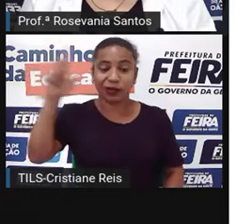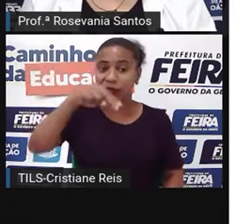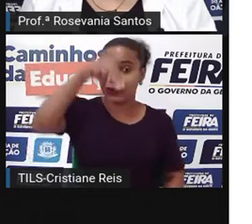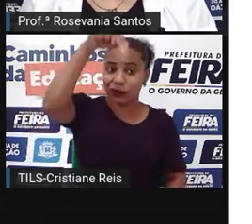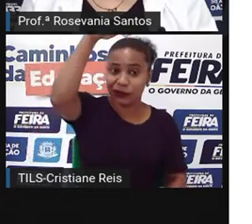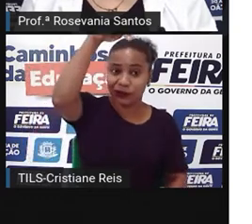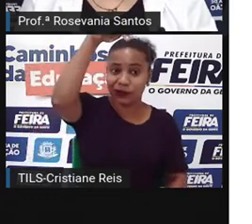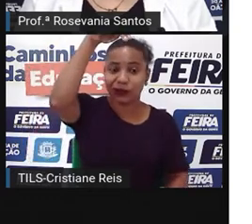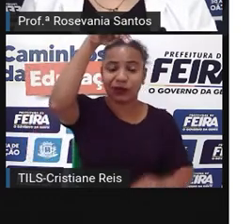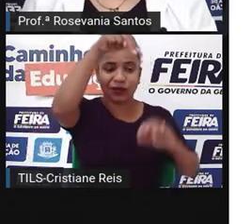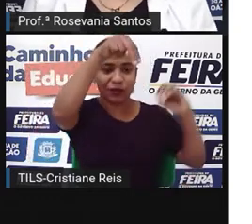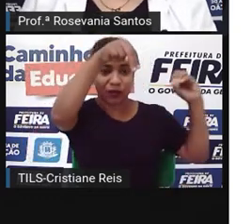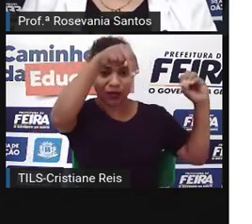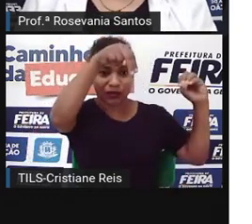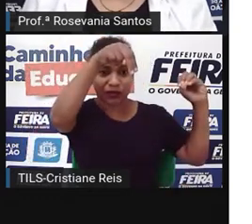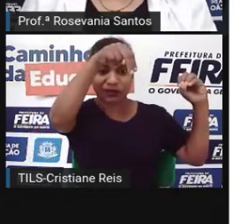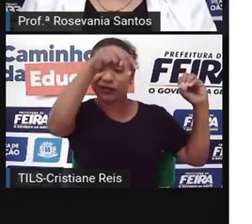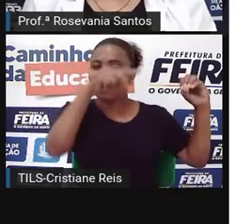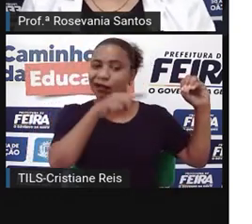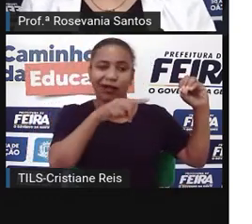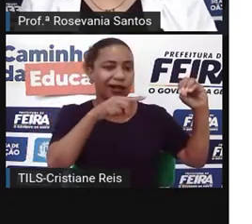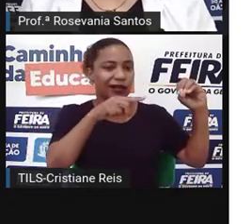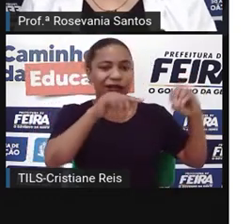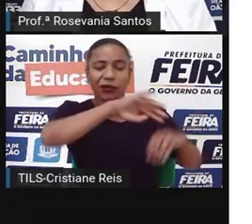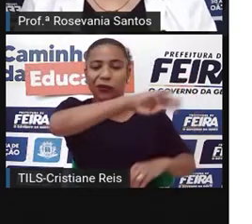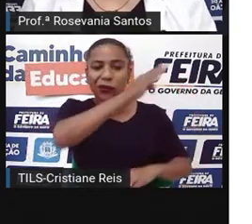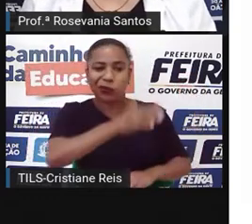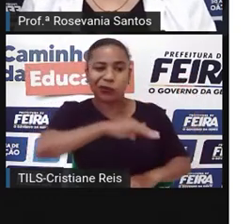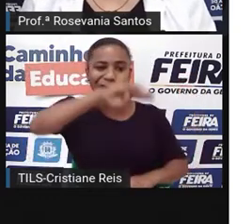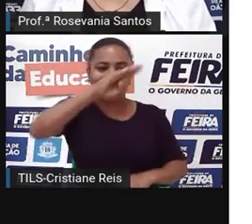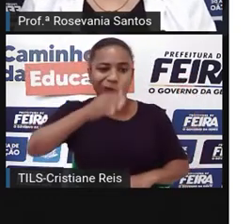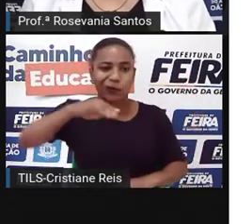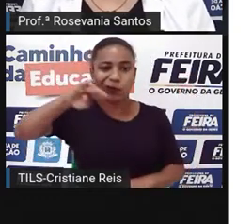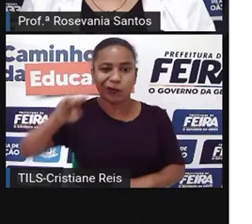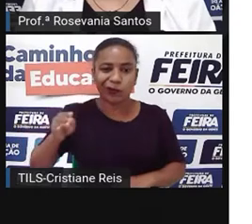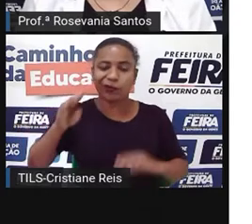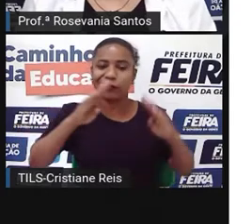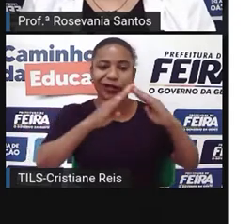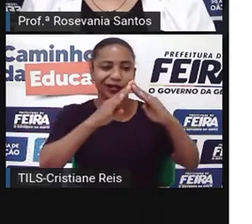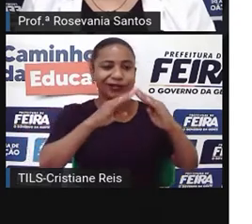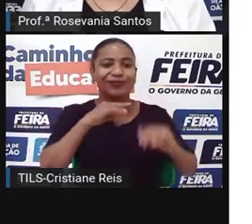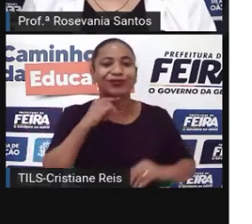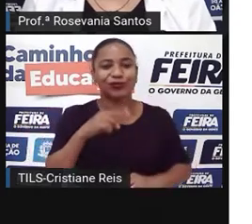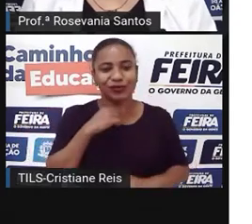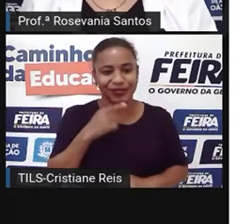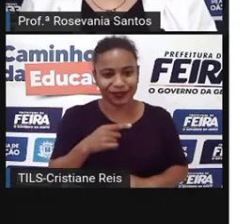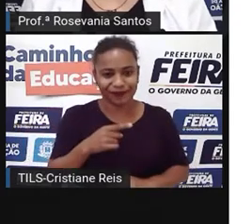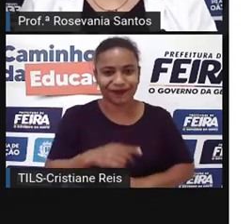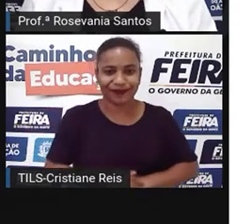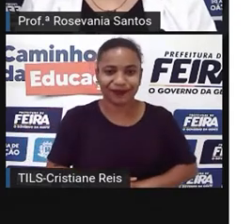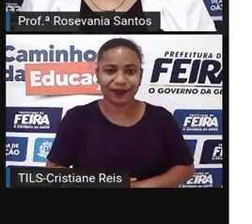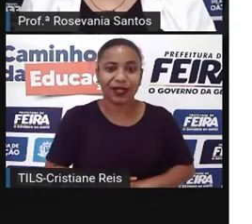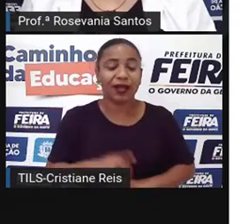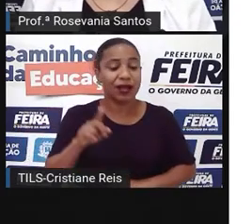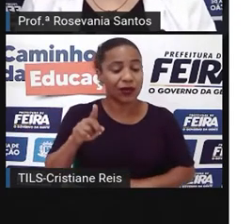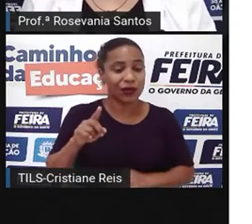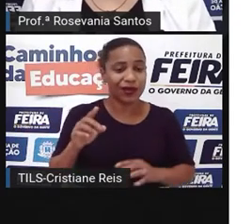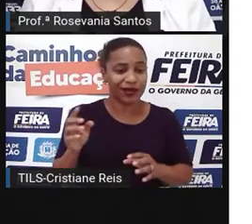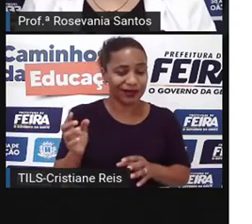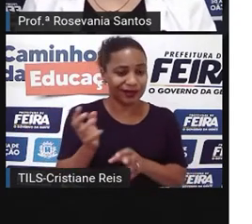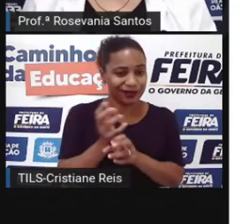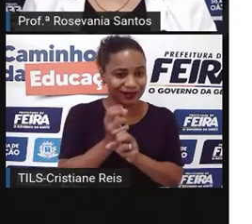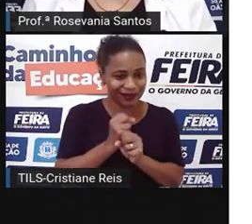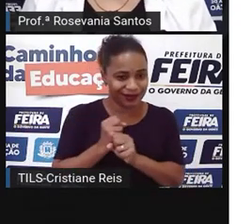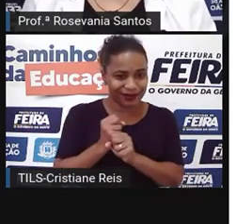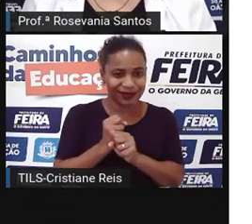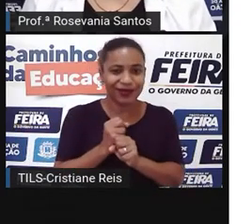aqui, de ter um relevo bastante elevado desse lado, então, de acordo com dados do IBGE, 96,4 da